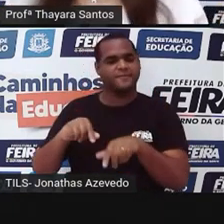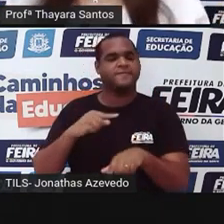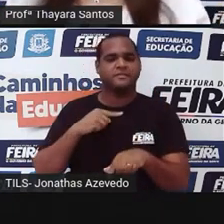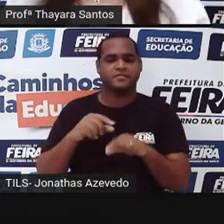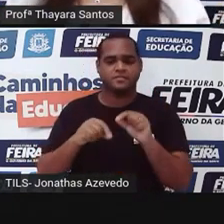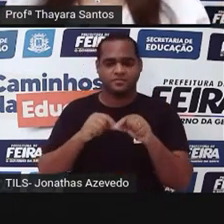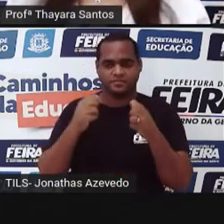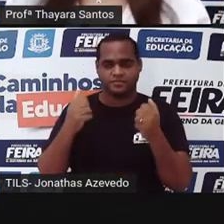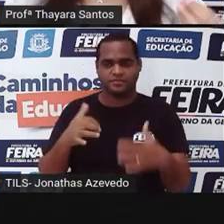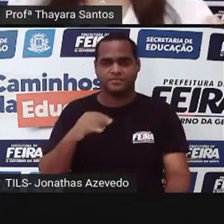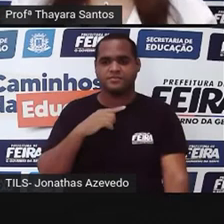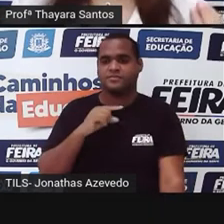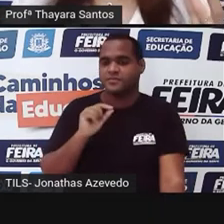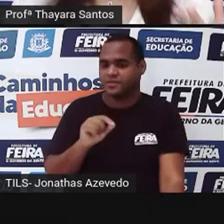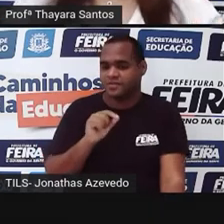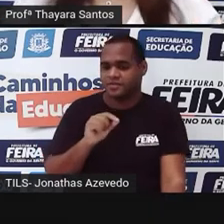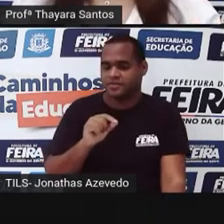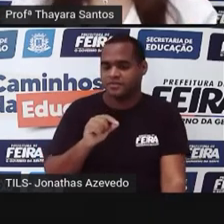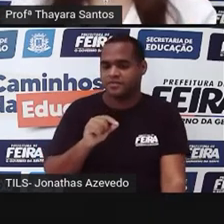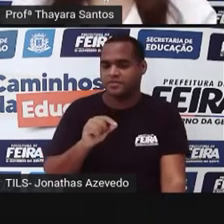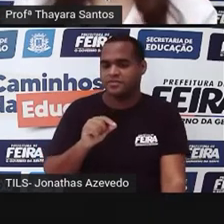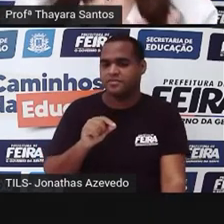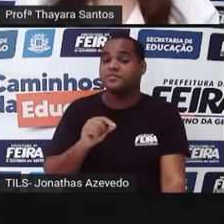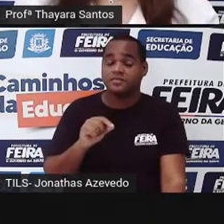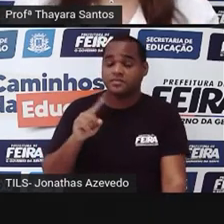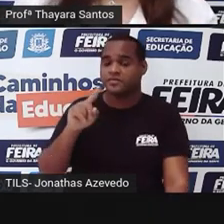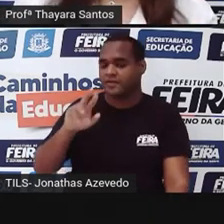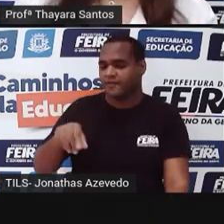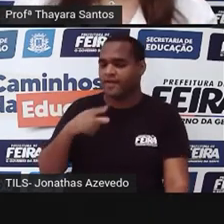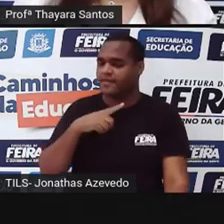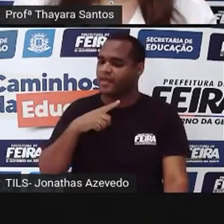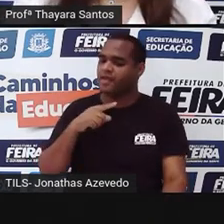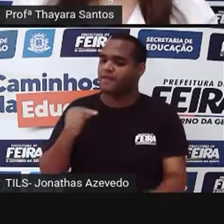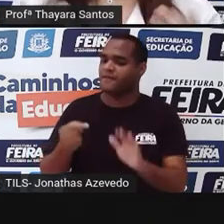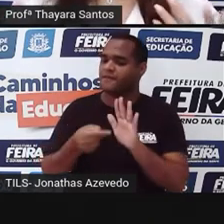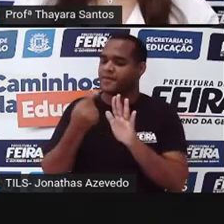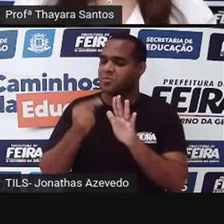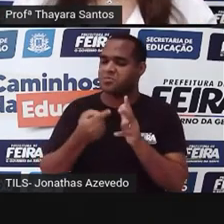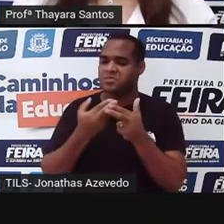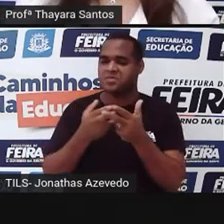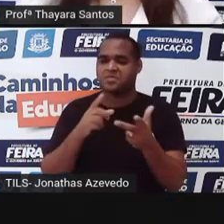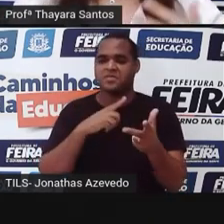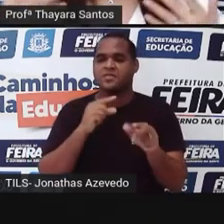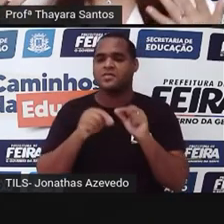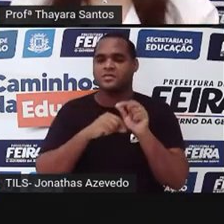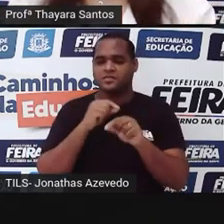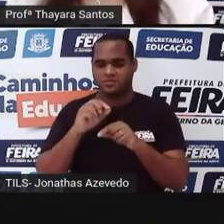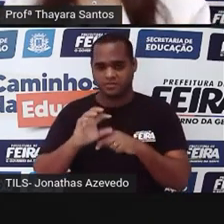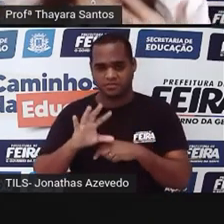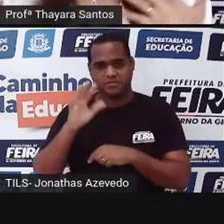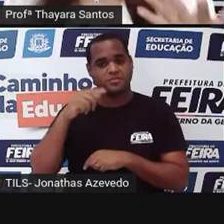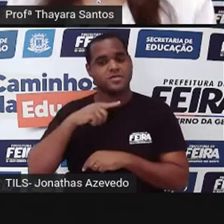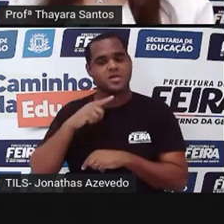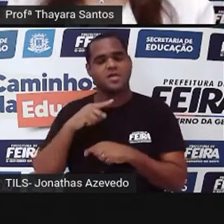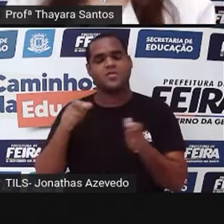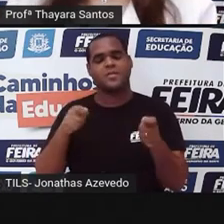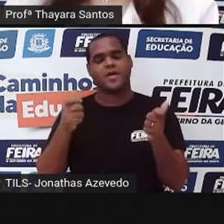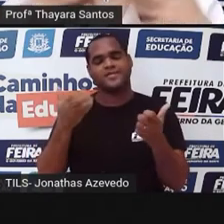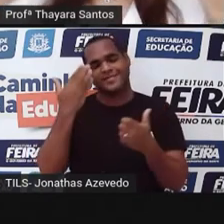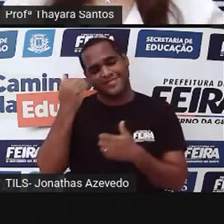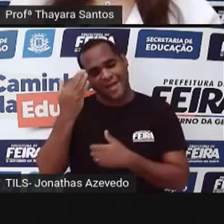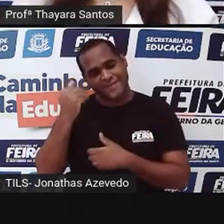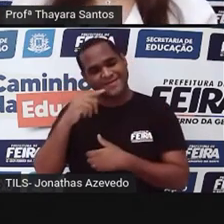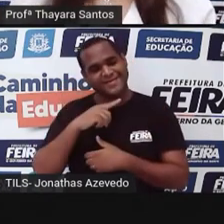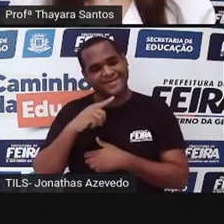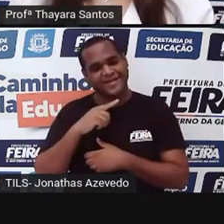têm essa grande desvantagem que é o impacto na não saúde e também o impacto no meio ambiente. E como eu já falei, a gente só vai saber de fato a